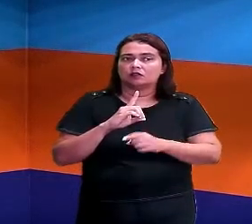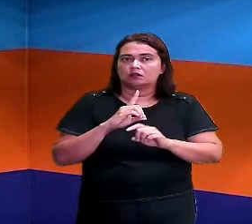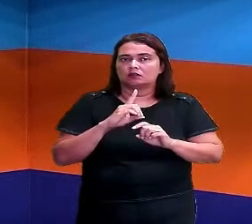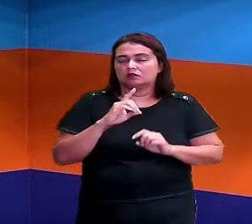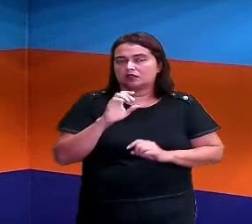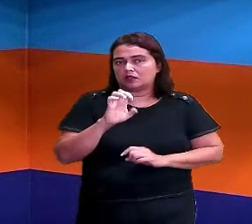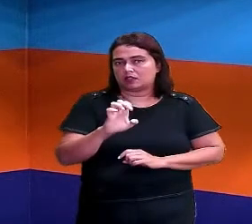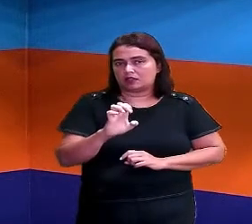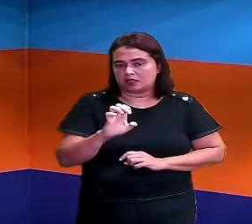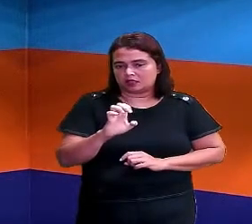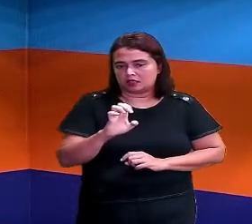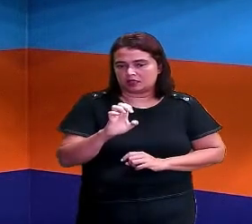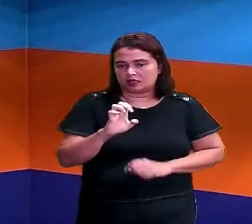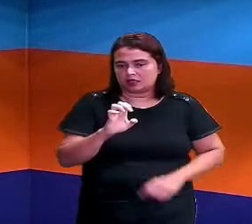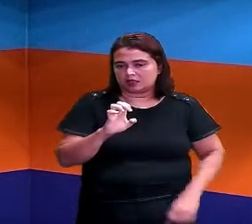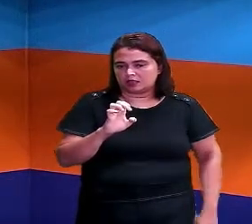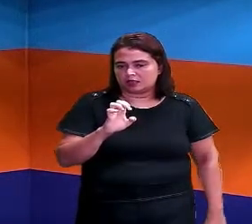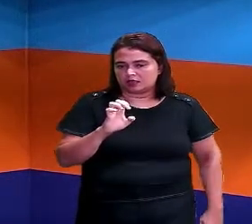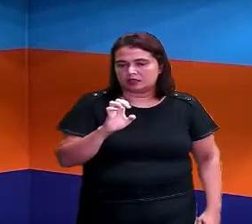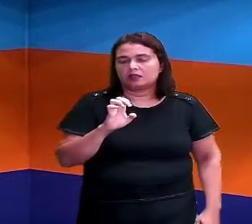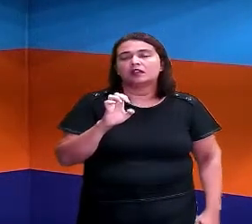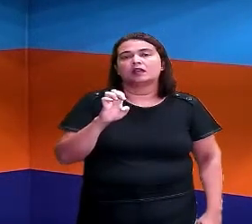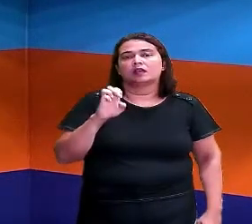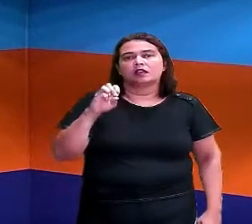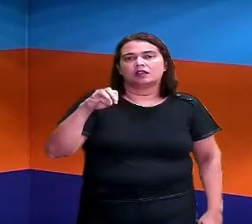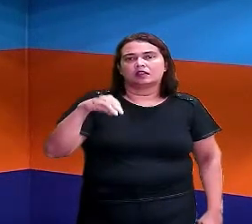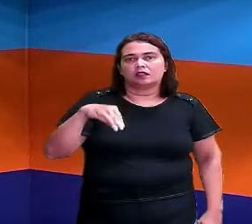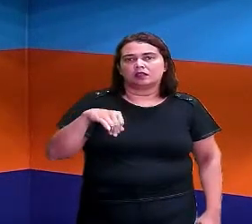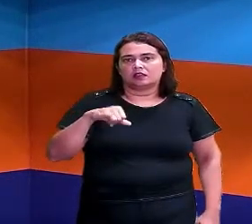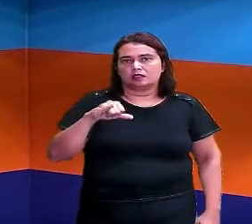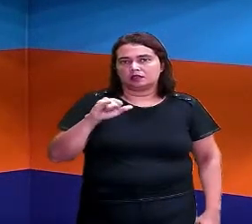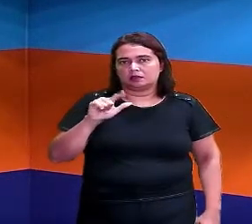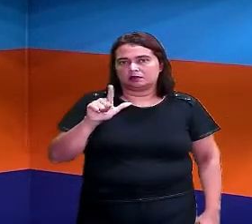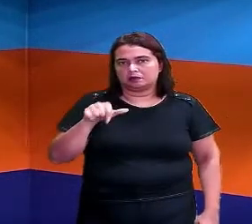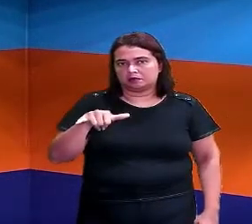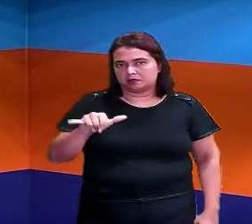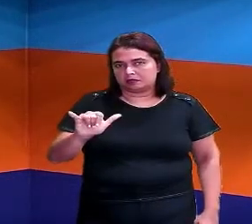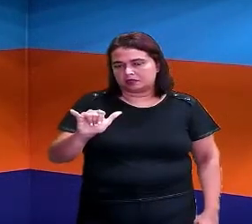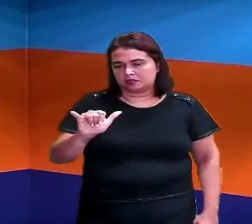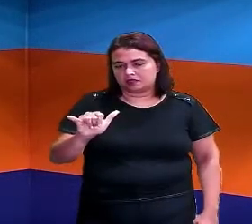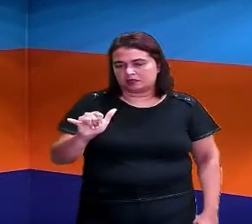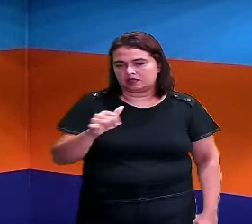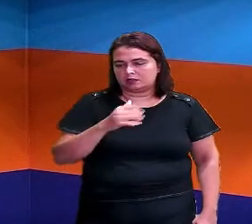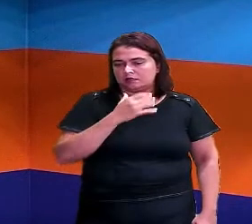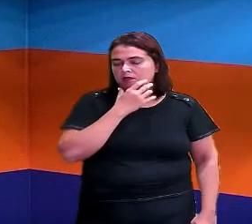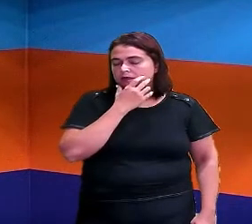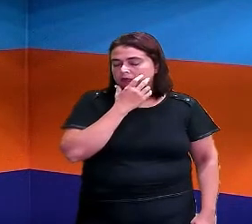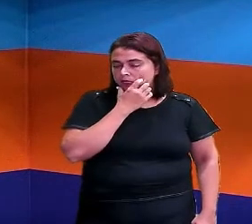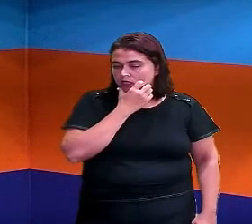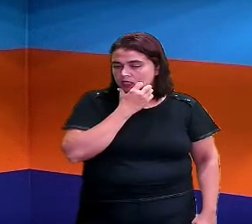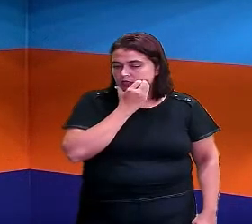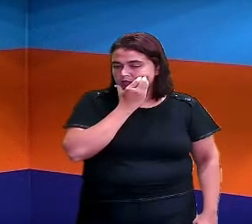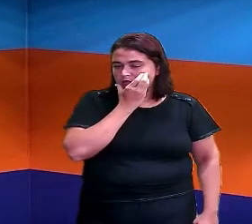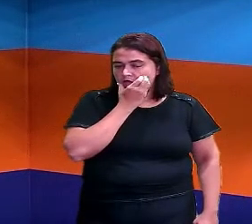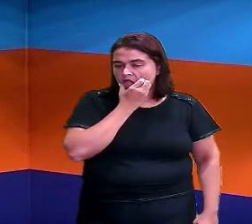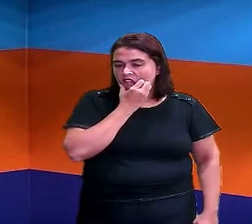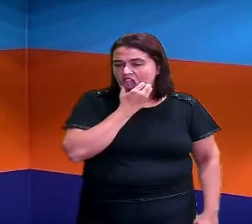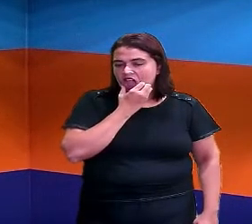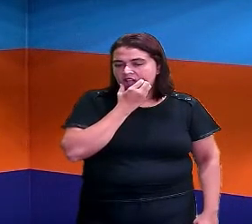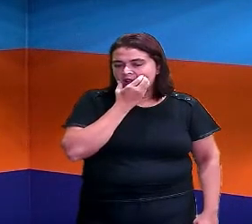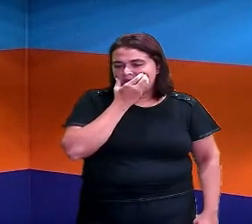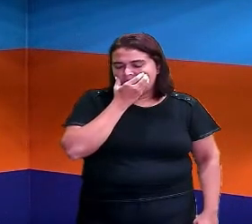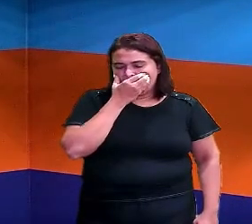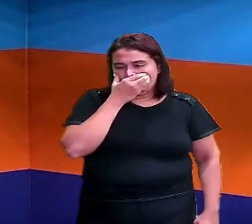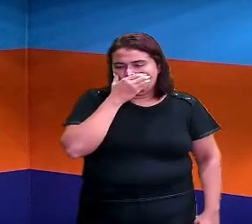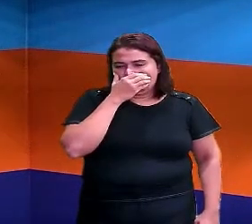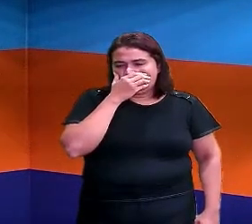E. Então, temos aqui, ó, Emily. Emily vem para cá, tá? E